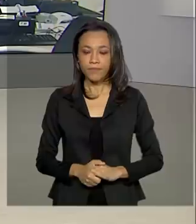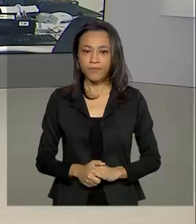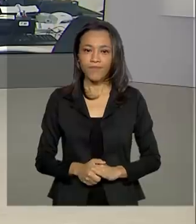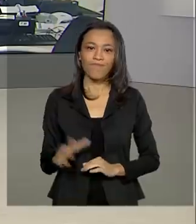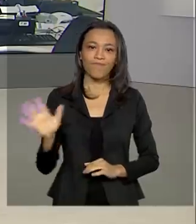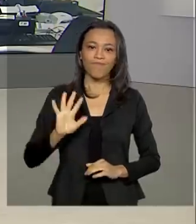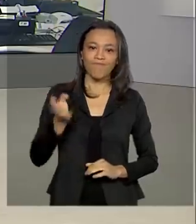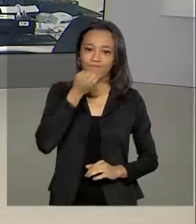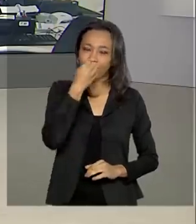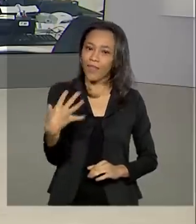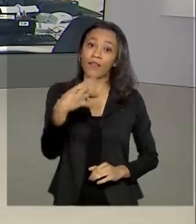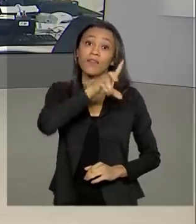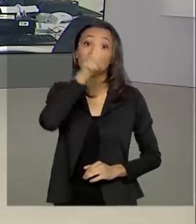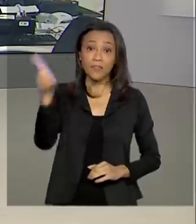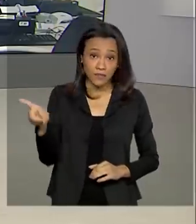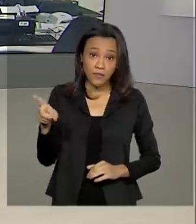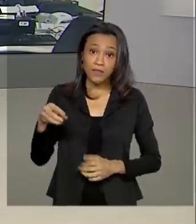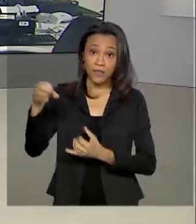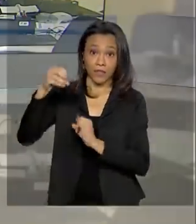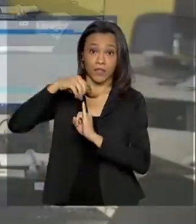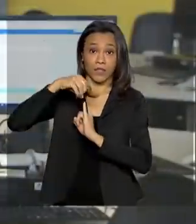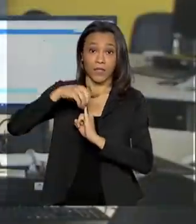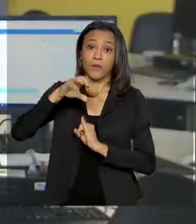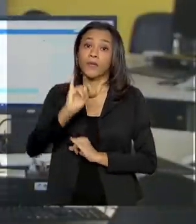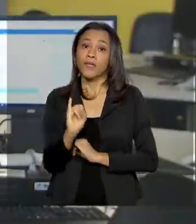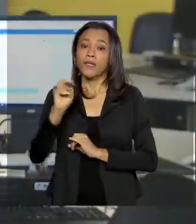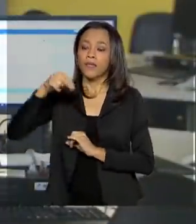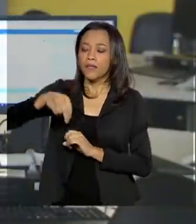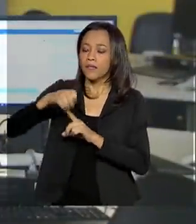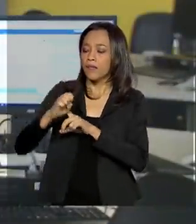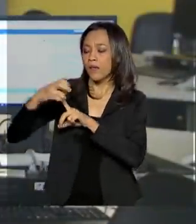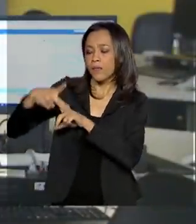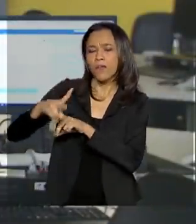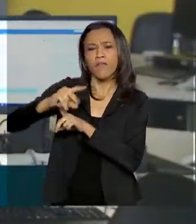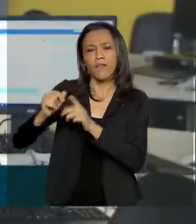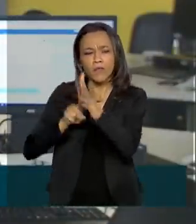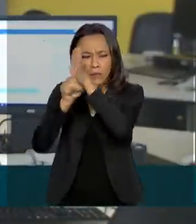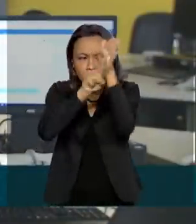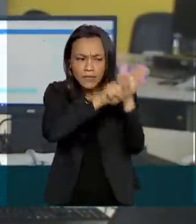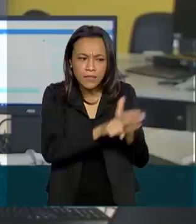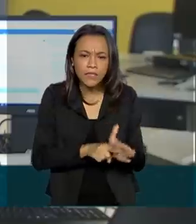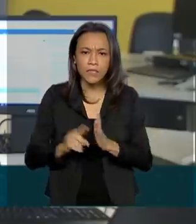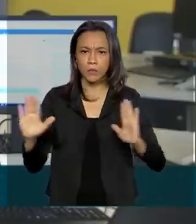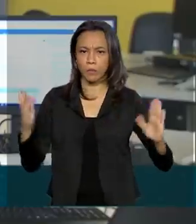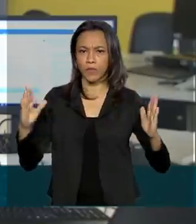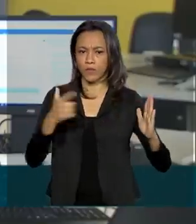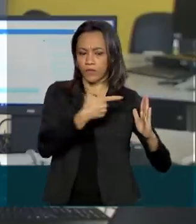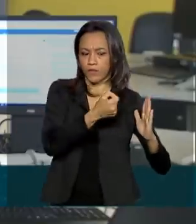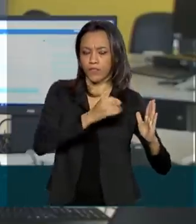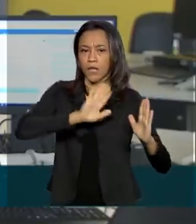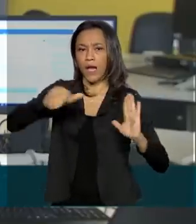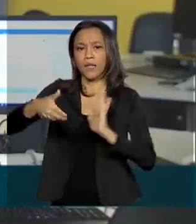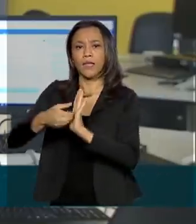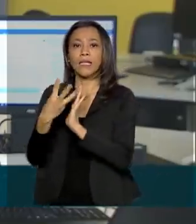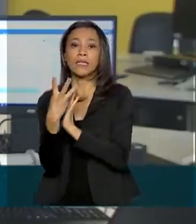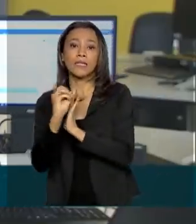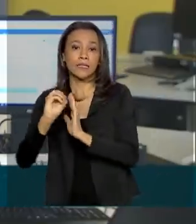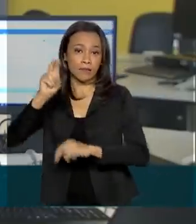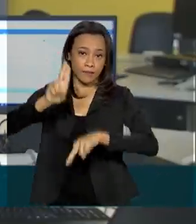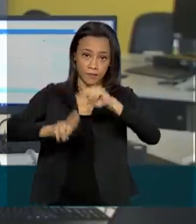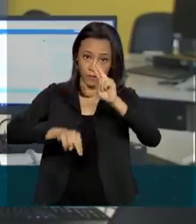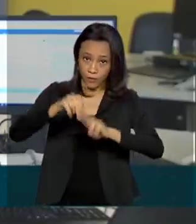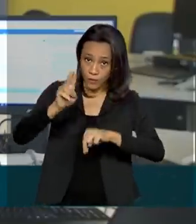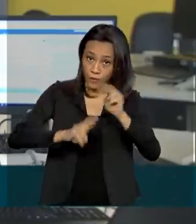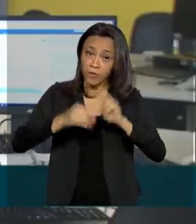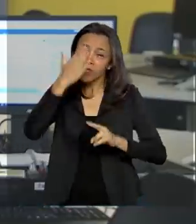Olá, Carla, bom dia. O Inep vai fazer uma enquete com os participantes do Enem entre os dias 20 e 30 de junho para definir as novas datas